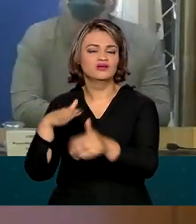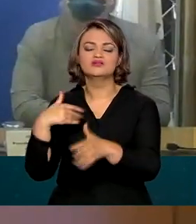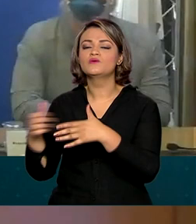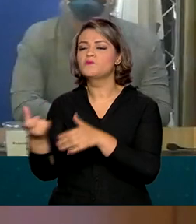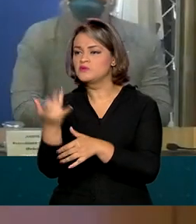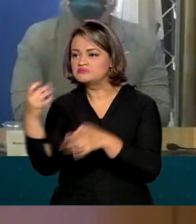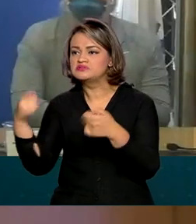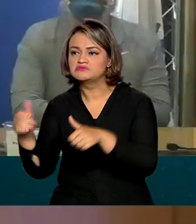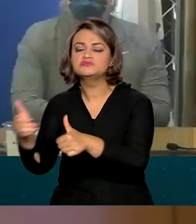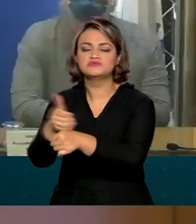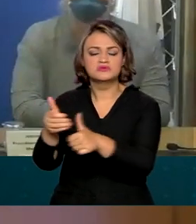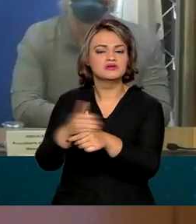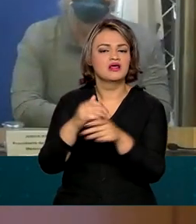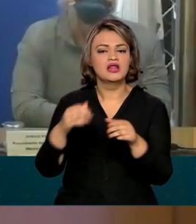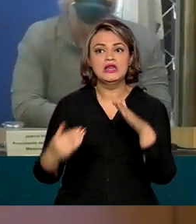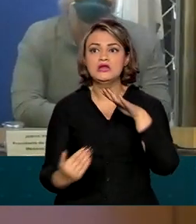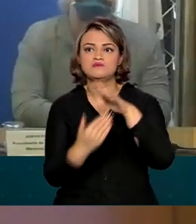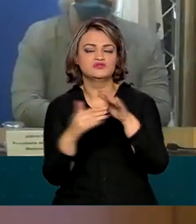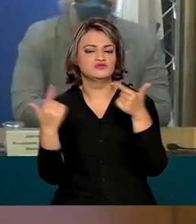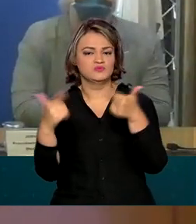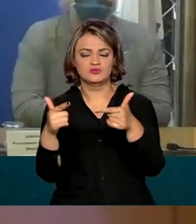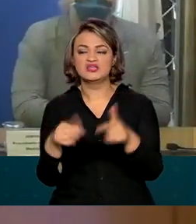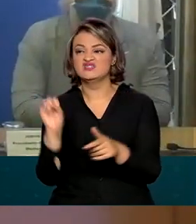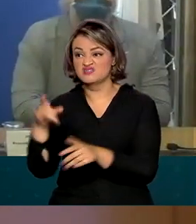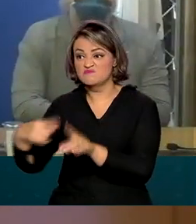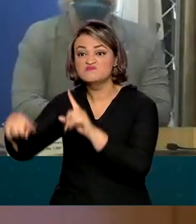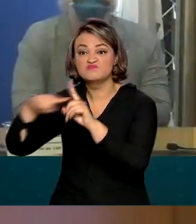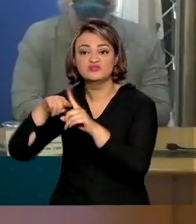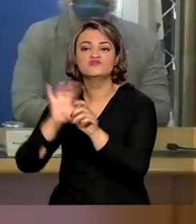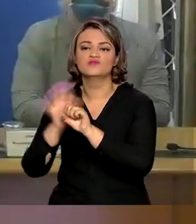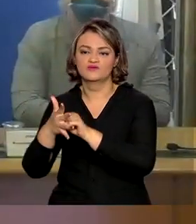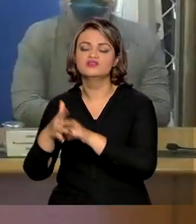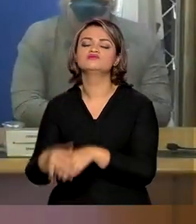daqueles atletas realmente positivos para a Covid-19.